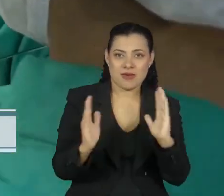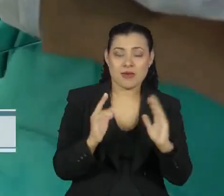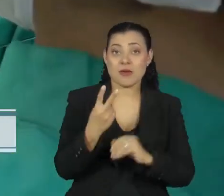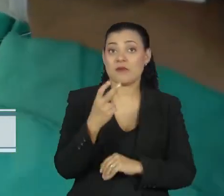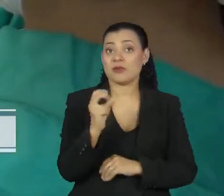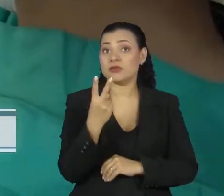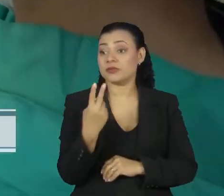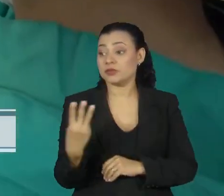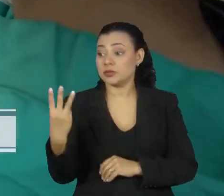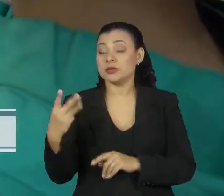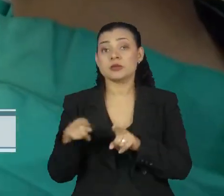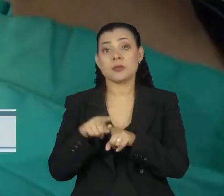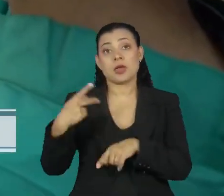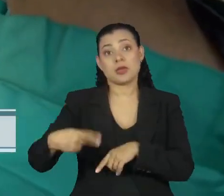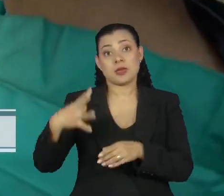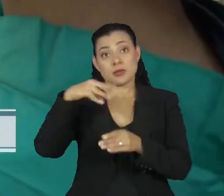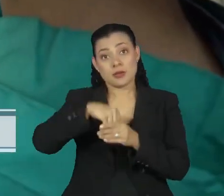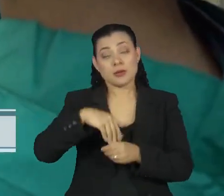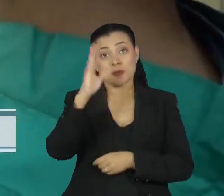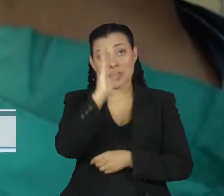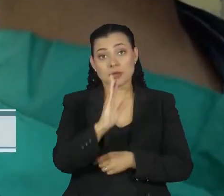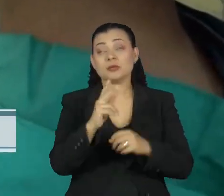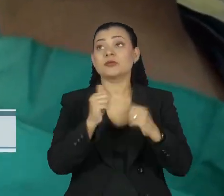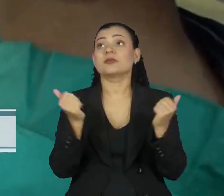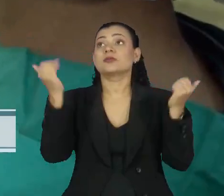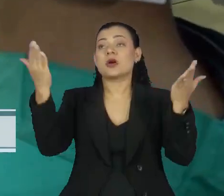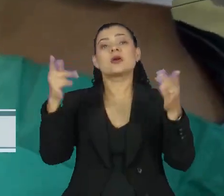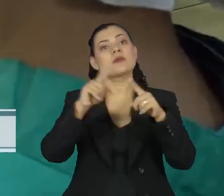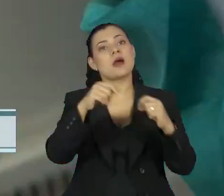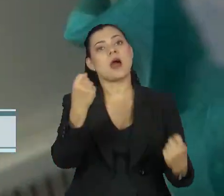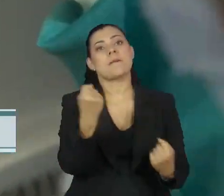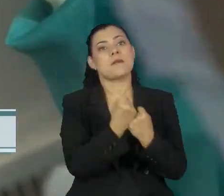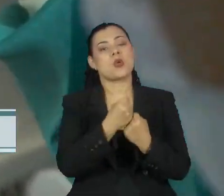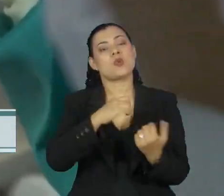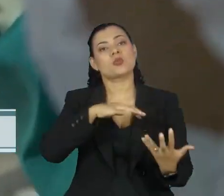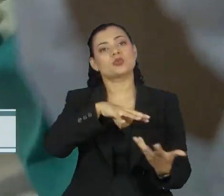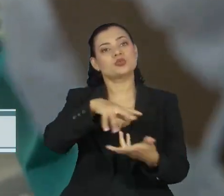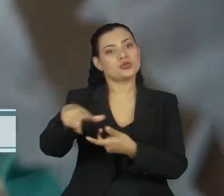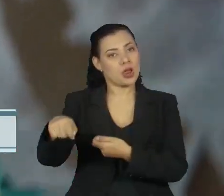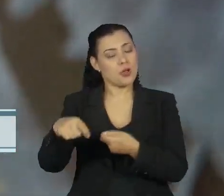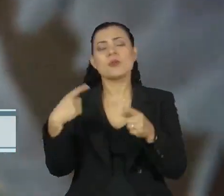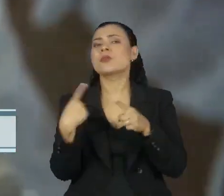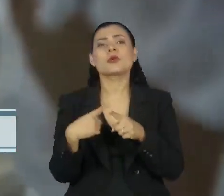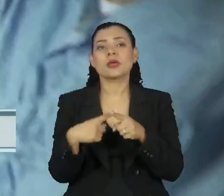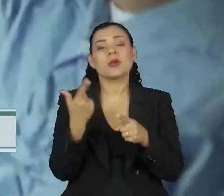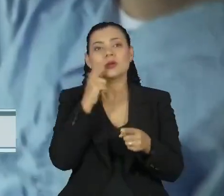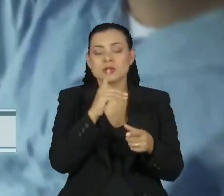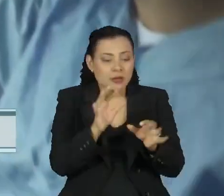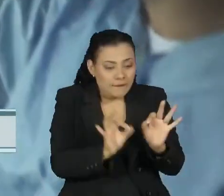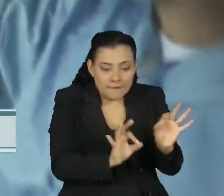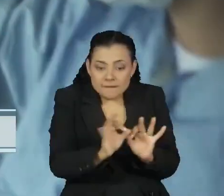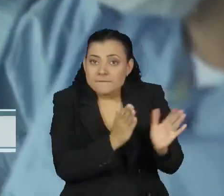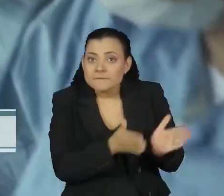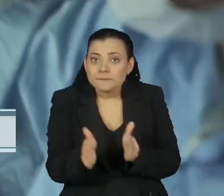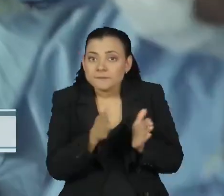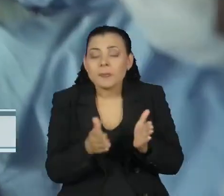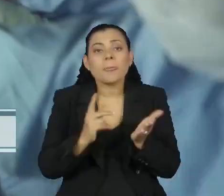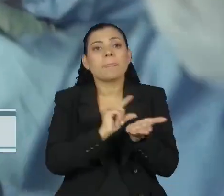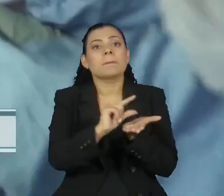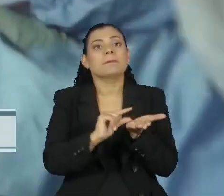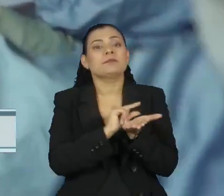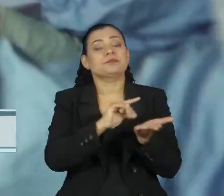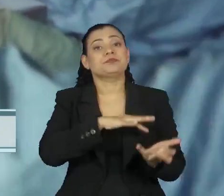dentro e fora do país, o Biomanguinhos dará suporte internacional por suprir a falta de vacinas no mundo.